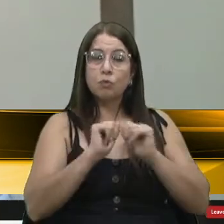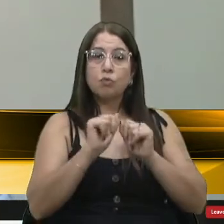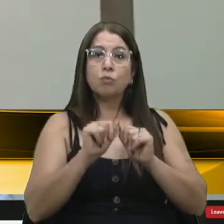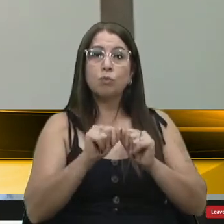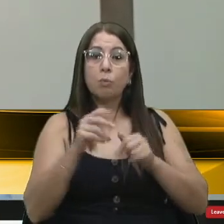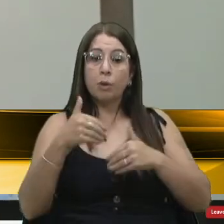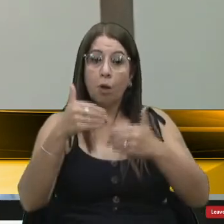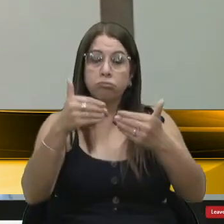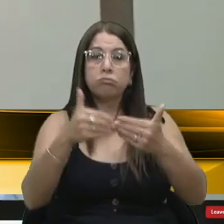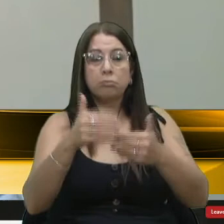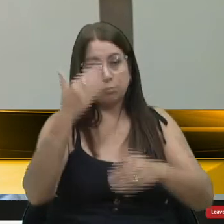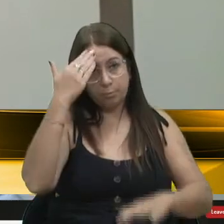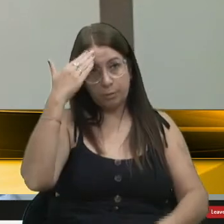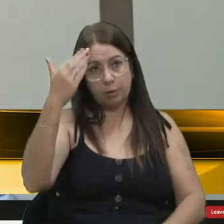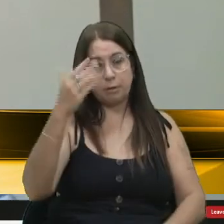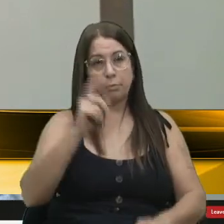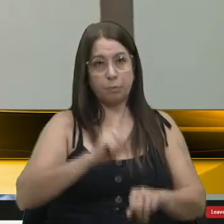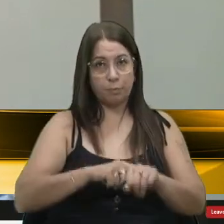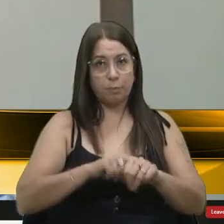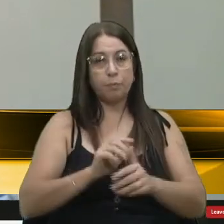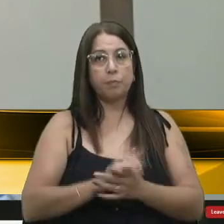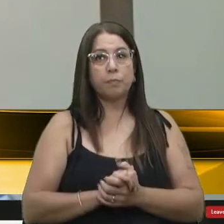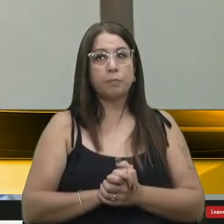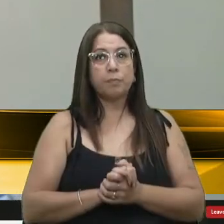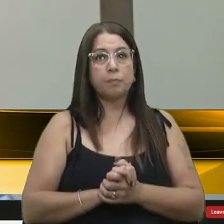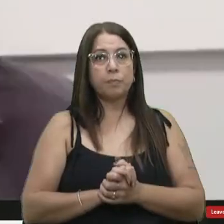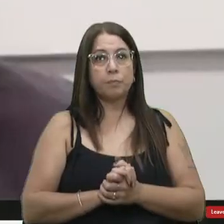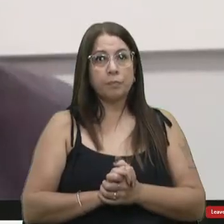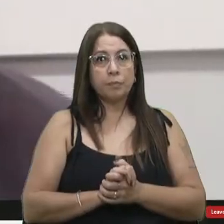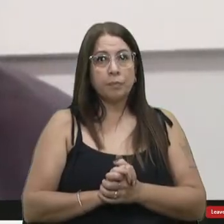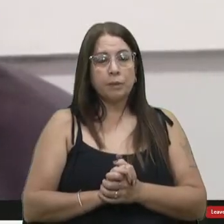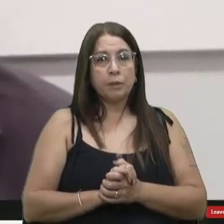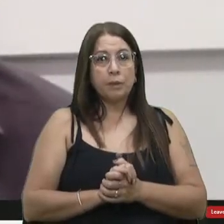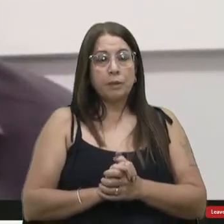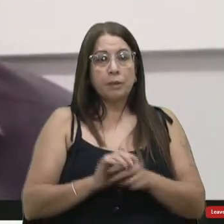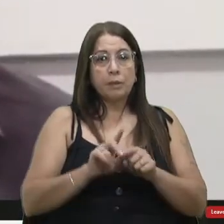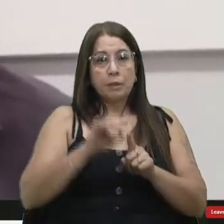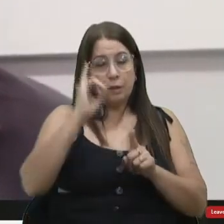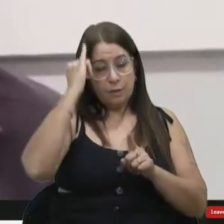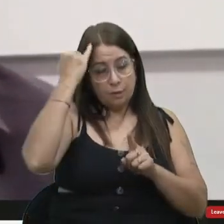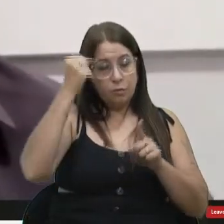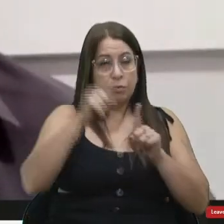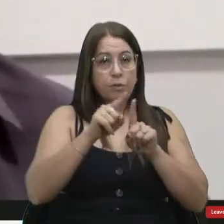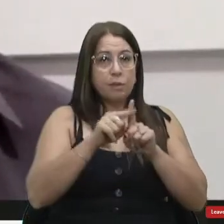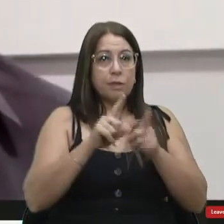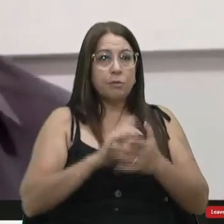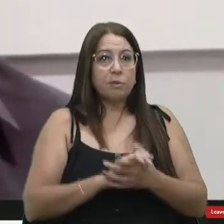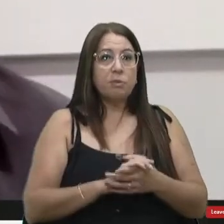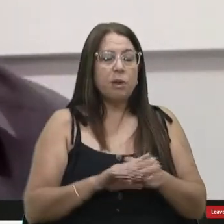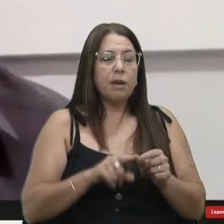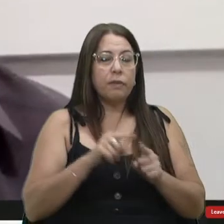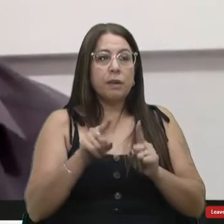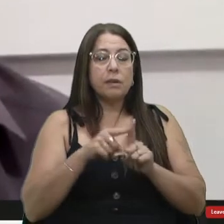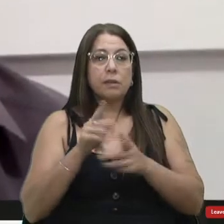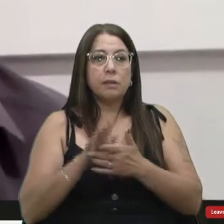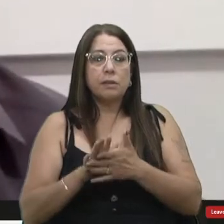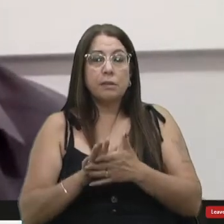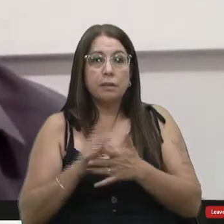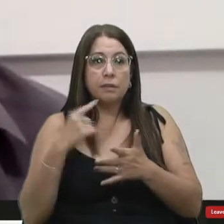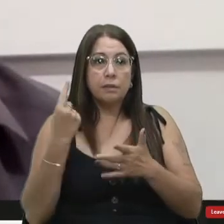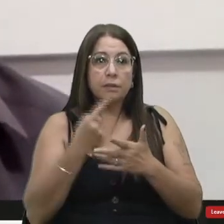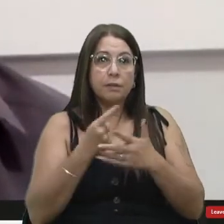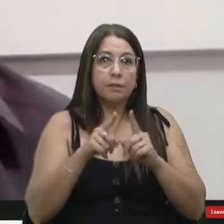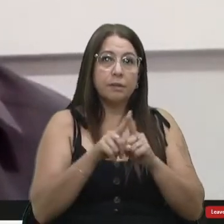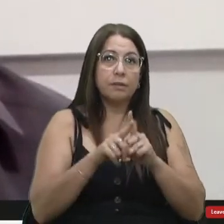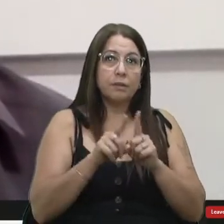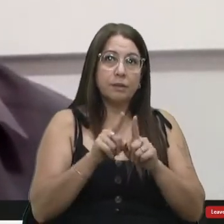andamentos. Obrigado pela parte. Obrigado, Leandro Dombrosa. É importante se relembrar também do Lota Nova porque do Lota Nova